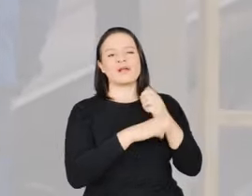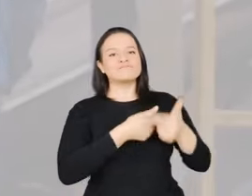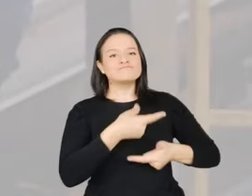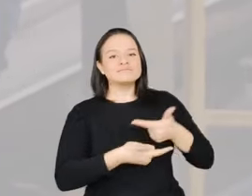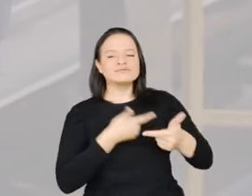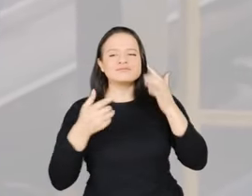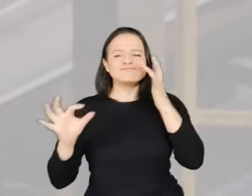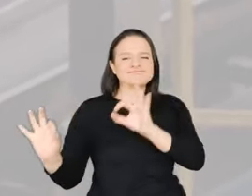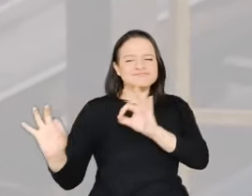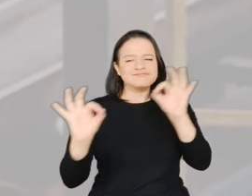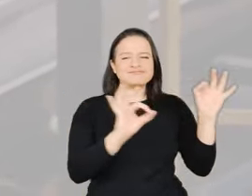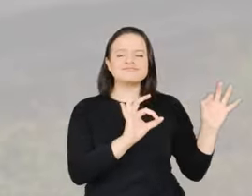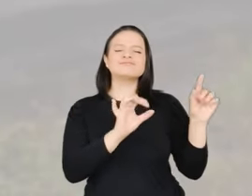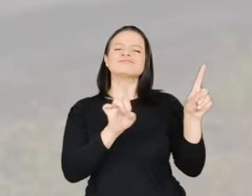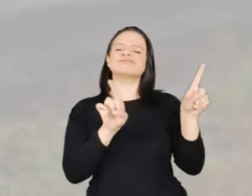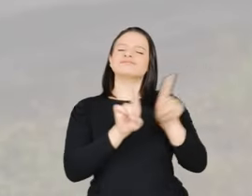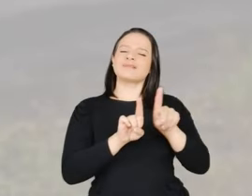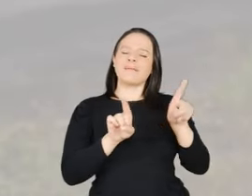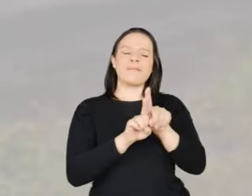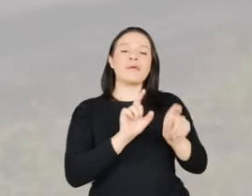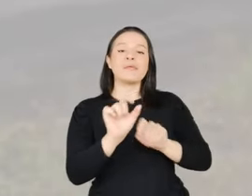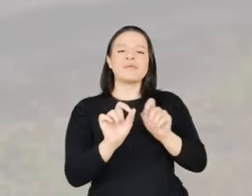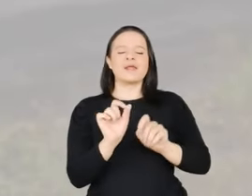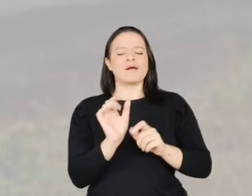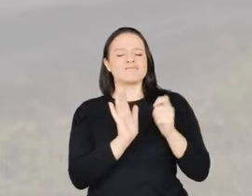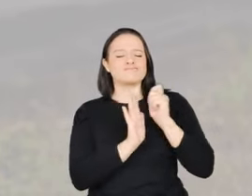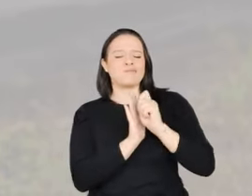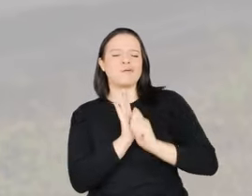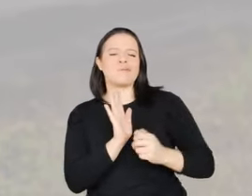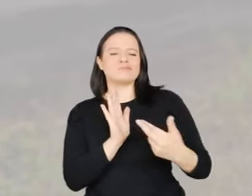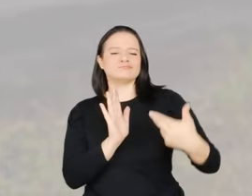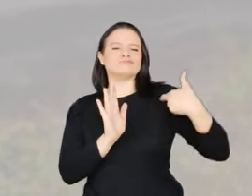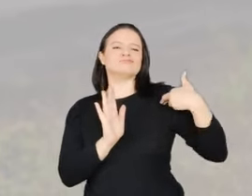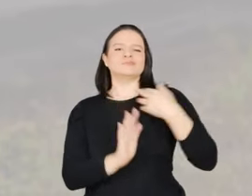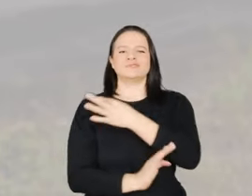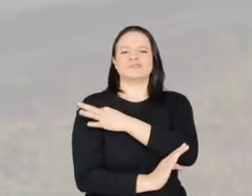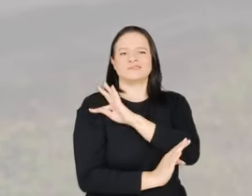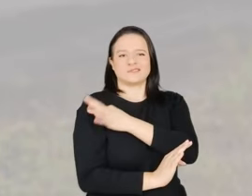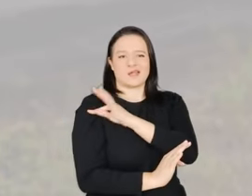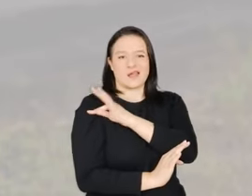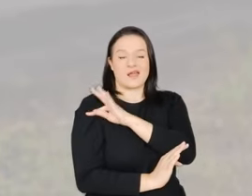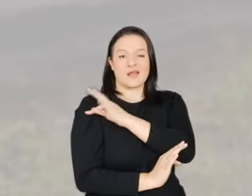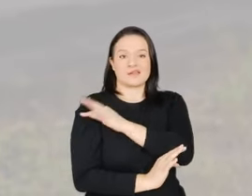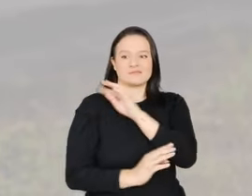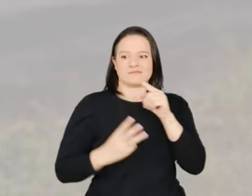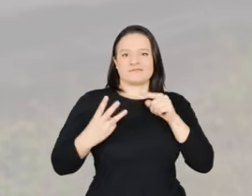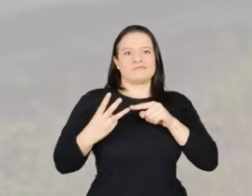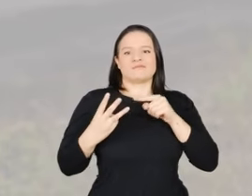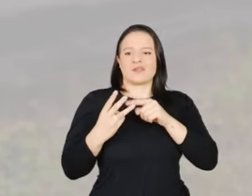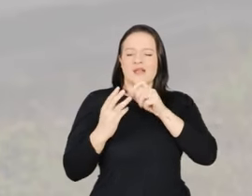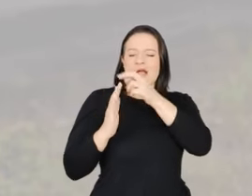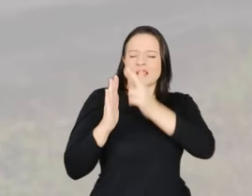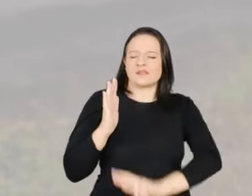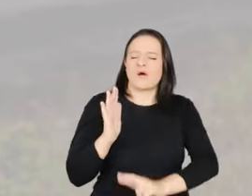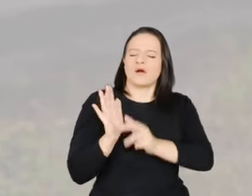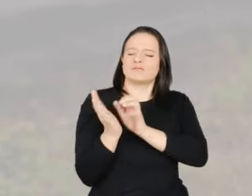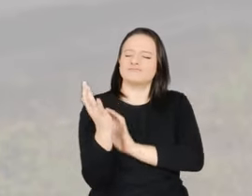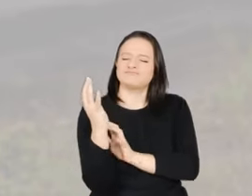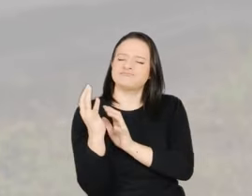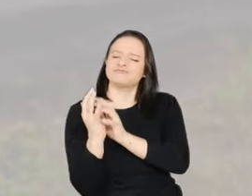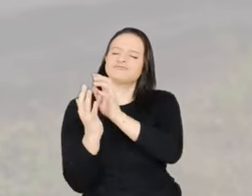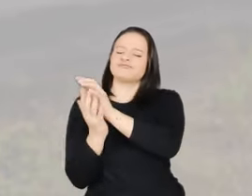serviços, emitir a respectiva anotação de responsabilidade técnica e repassar esses relatórios